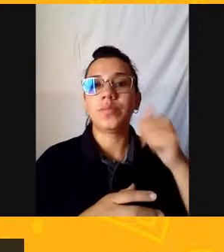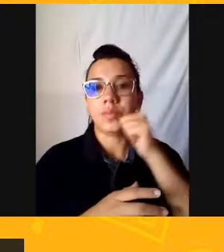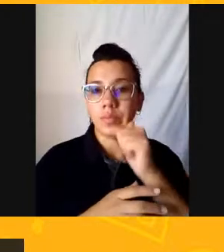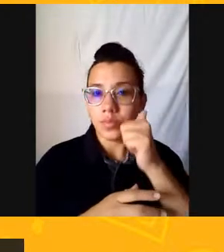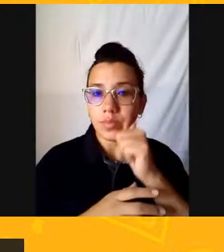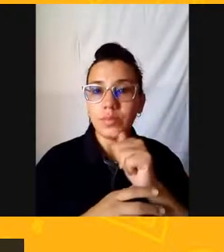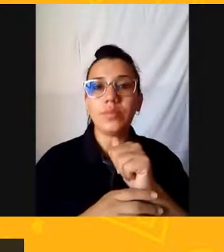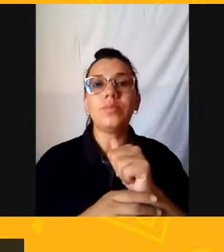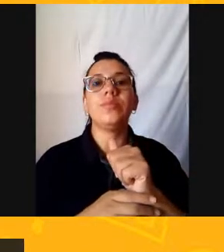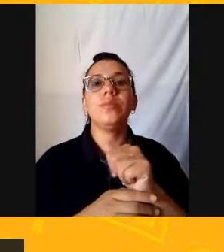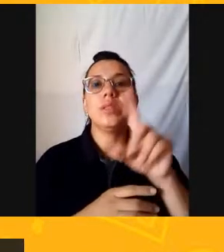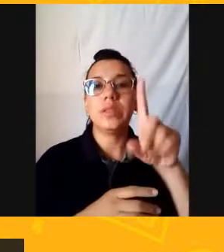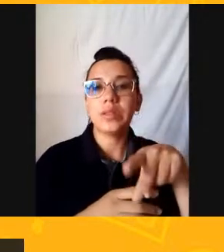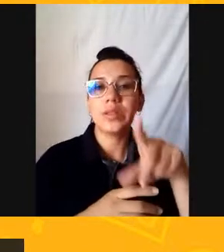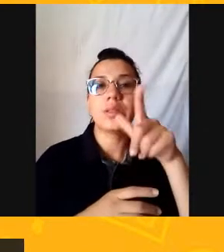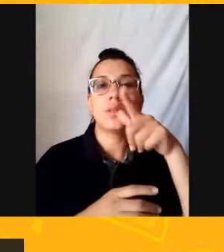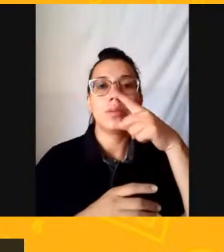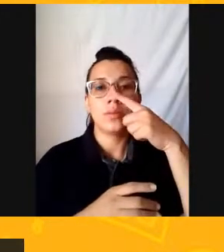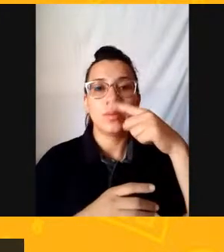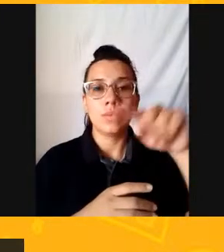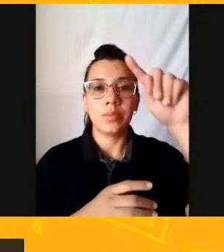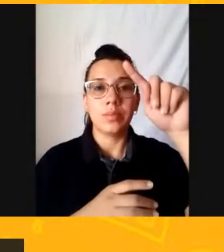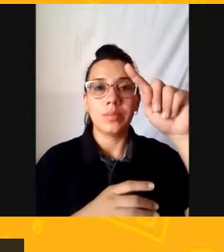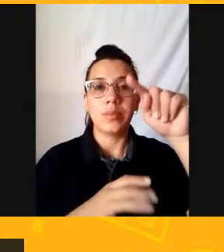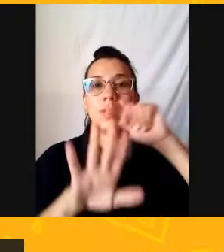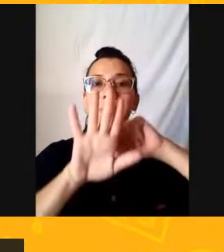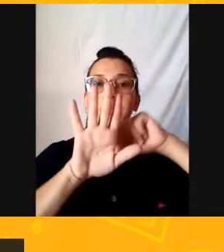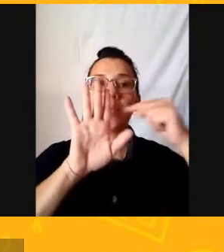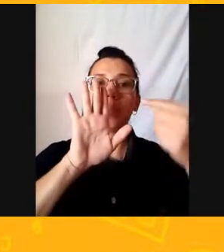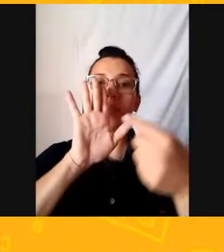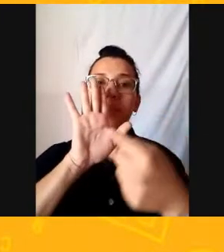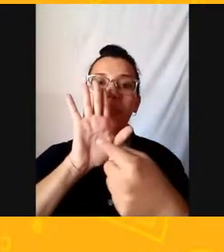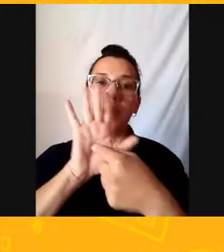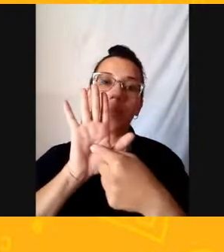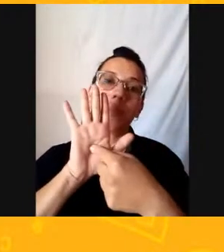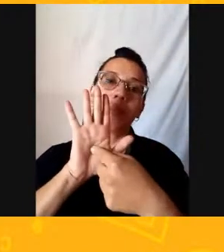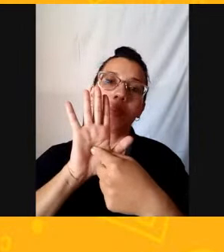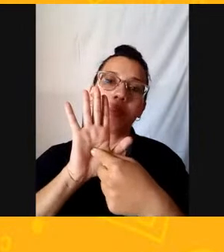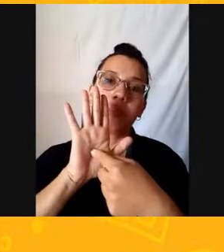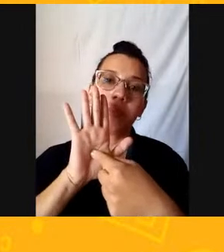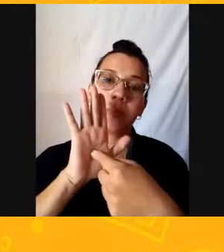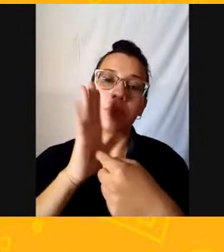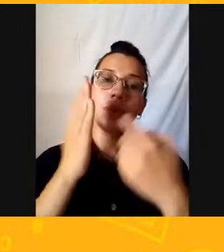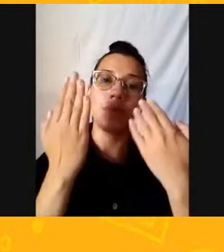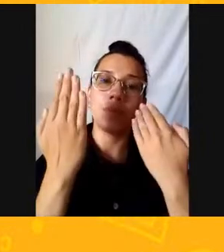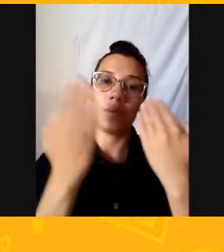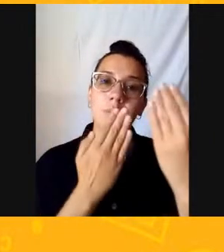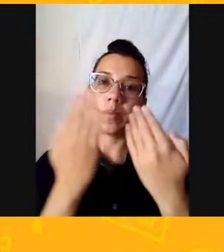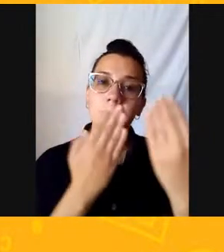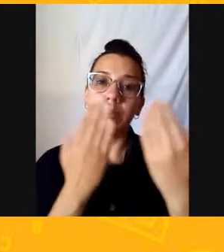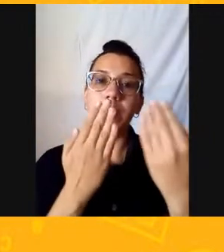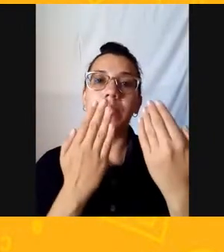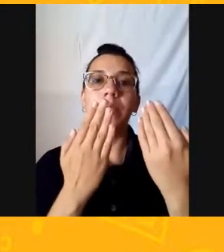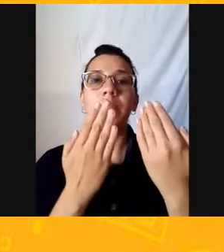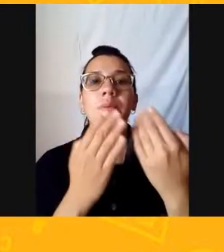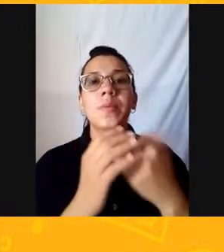Metáfora Vai direto Comparação Usam Umas palavrinhas Mas o que mais cai Geralmente É